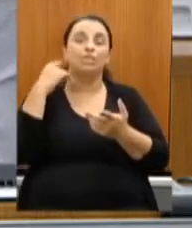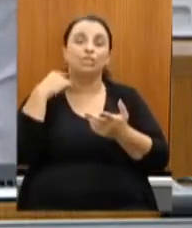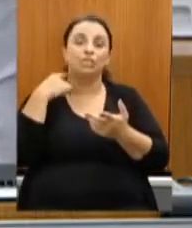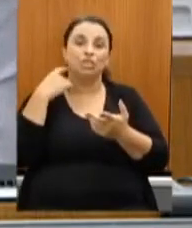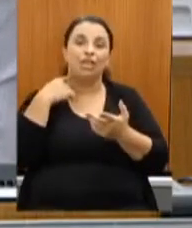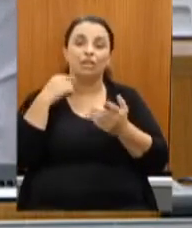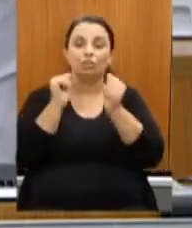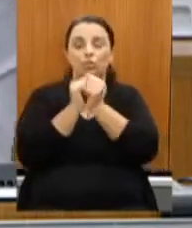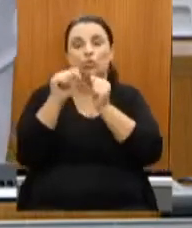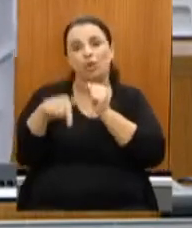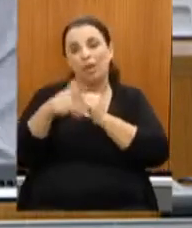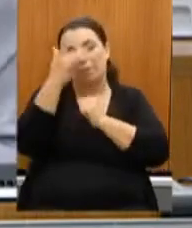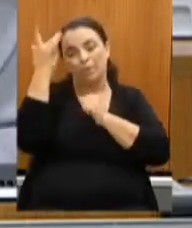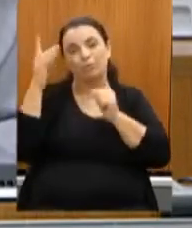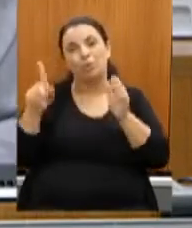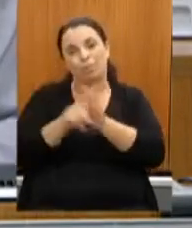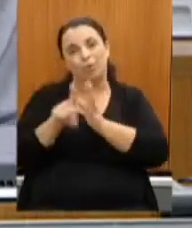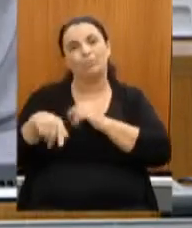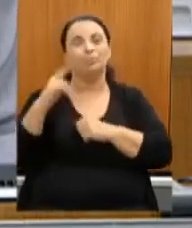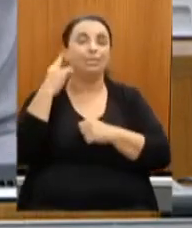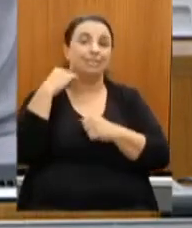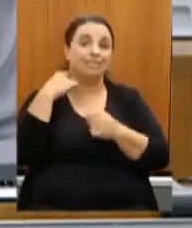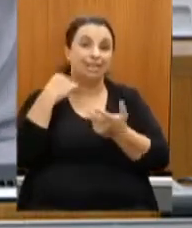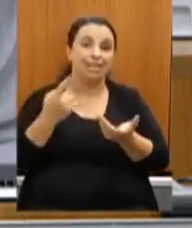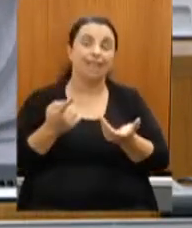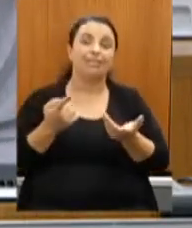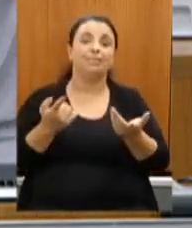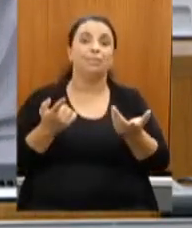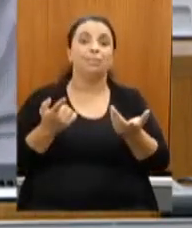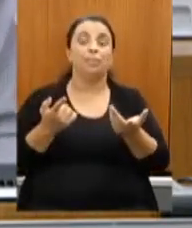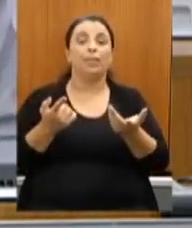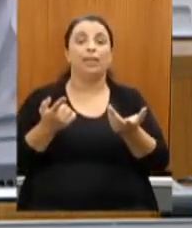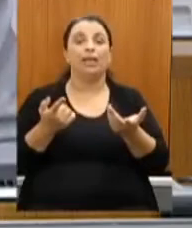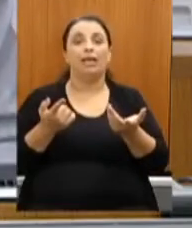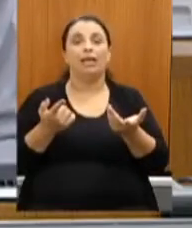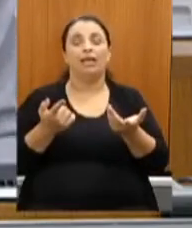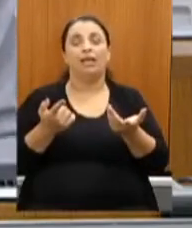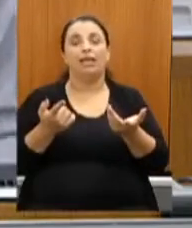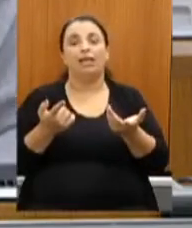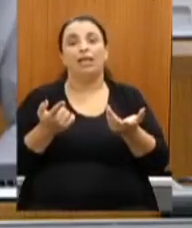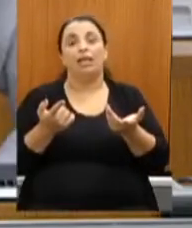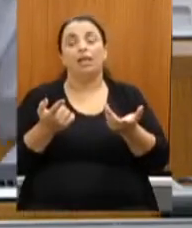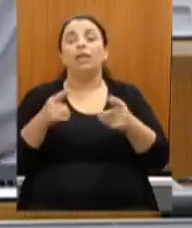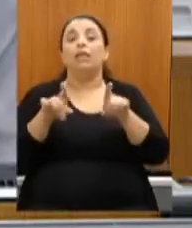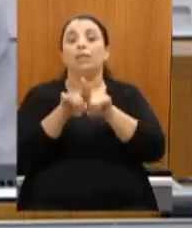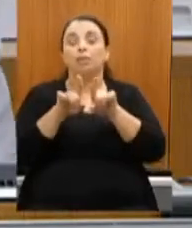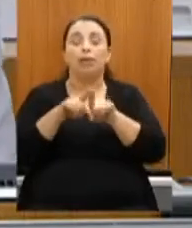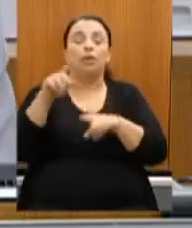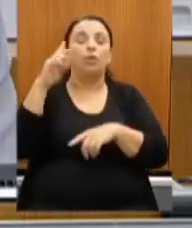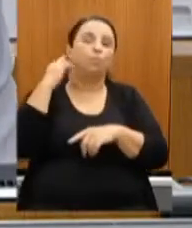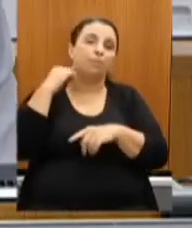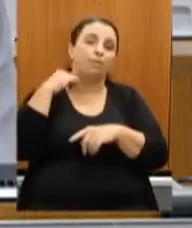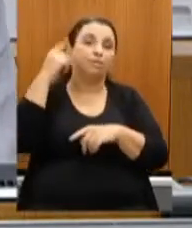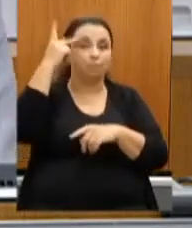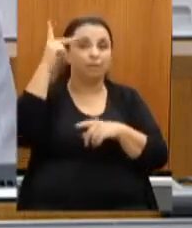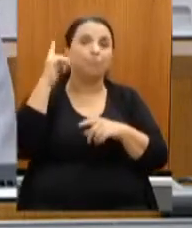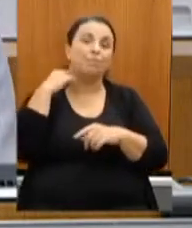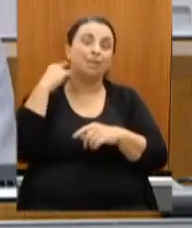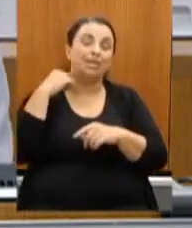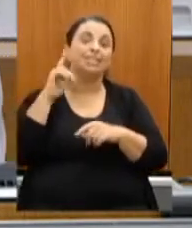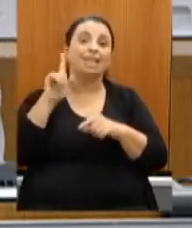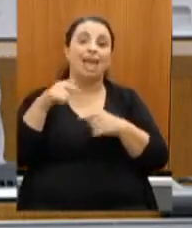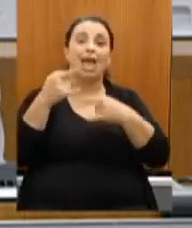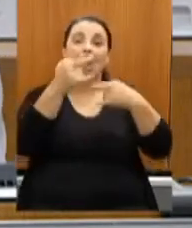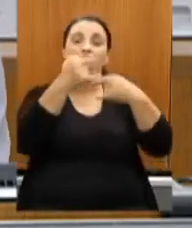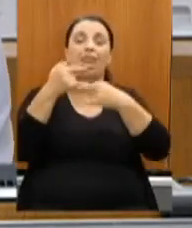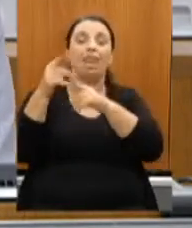acontecido mas nós deixamos para esse momento infelizmente por conta da pandemia e o minas para minas são lives tem